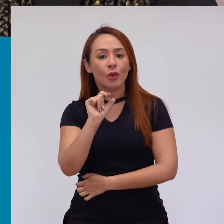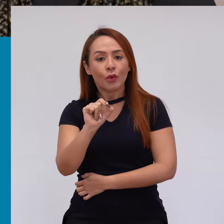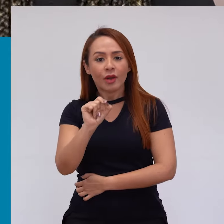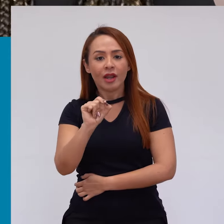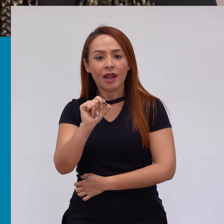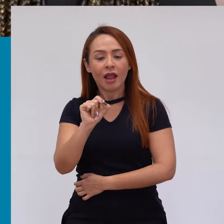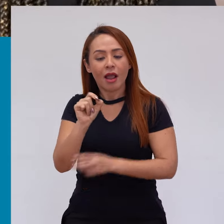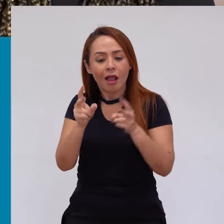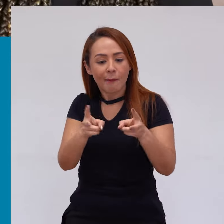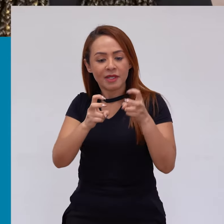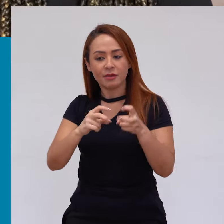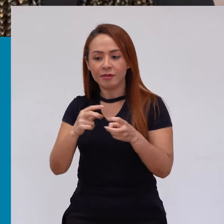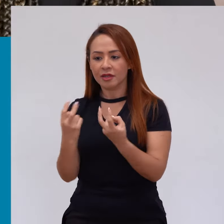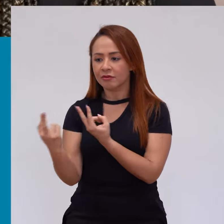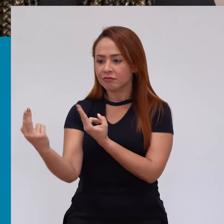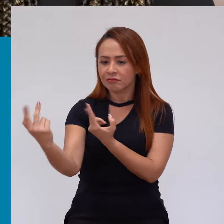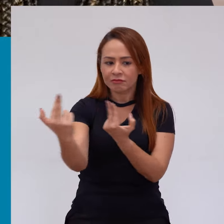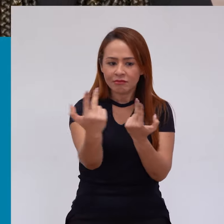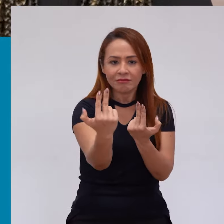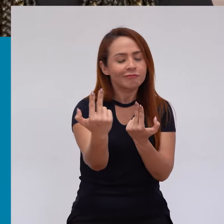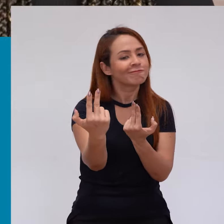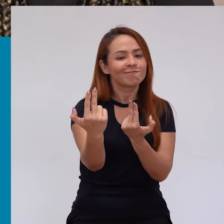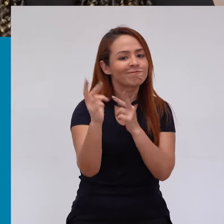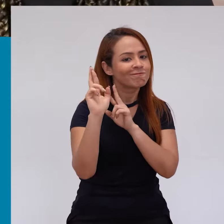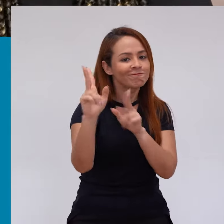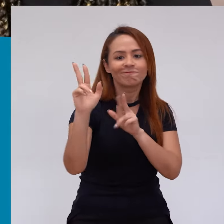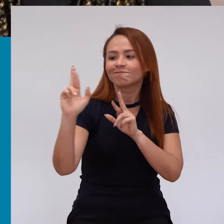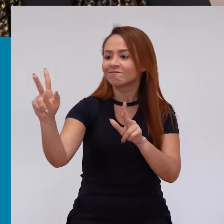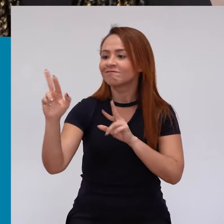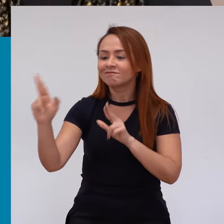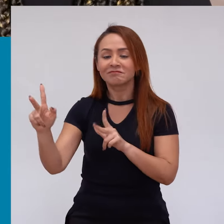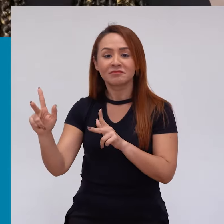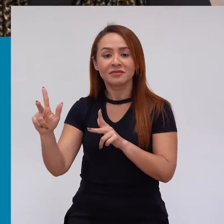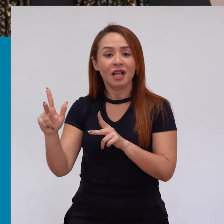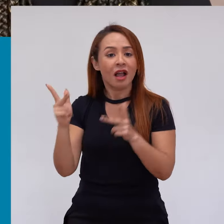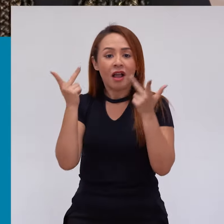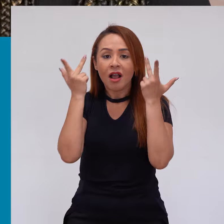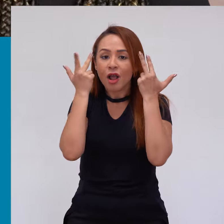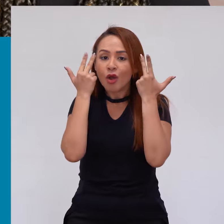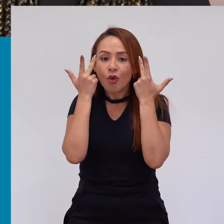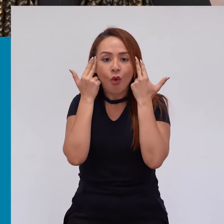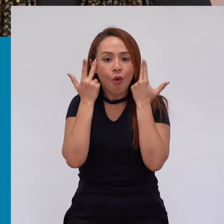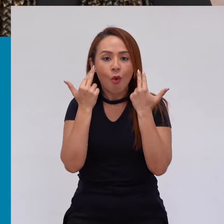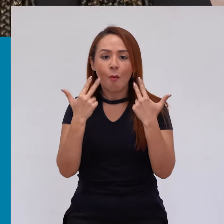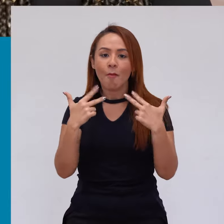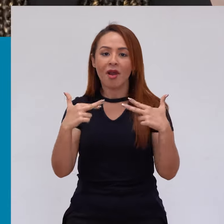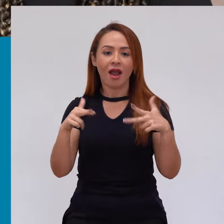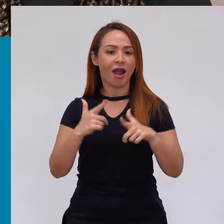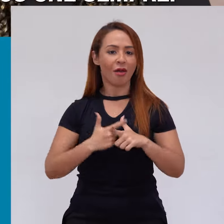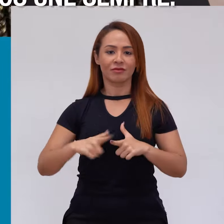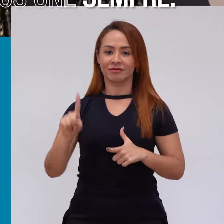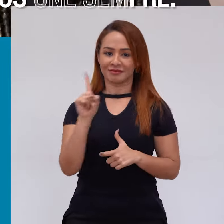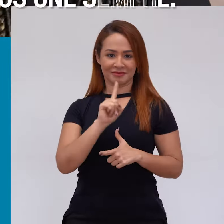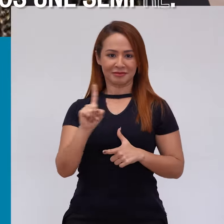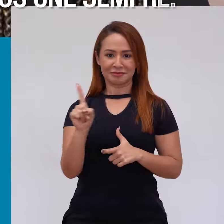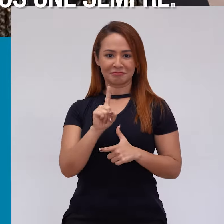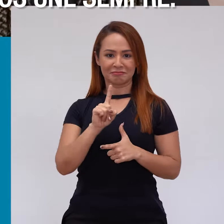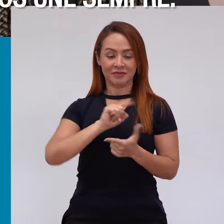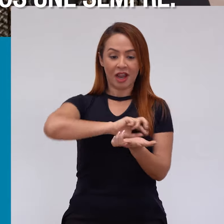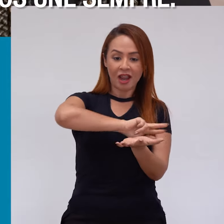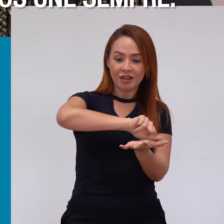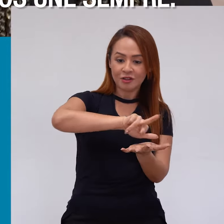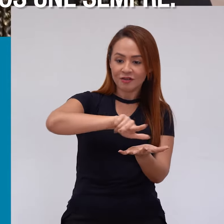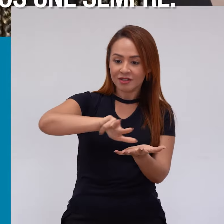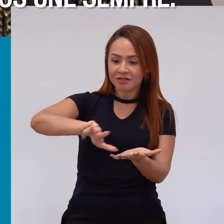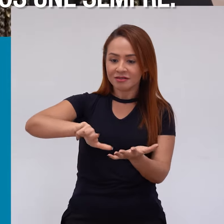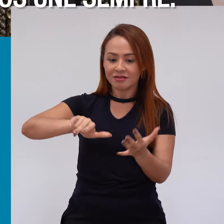perceber que nós não somos iguais, que não tem problema nenhum nisso. É que a diversidade nos enriquece